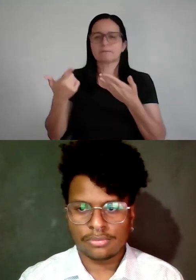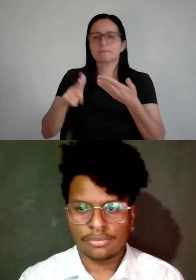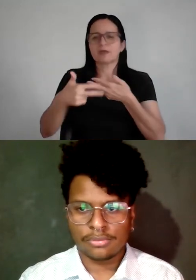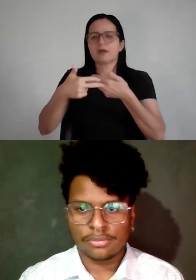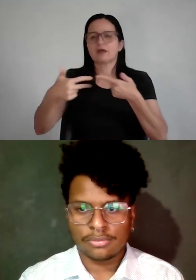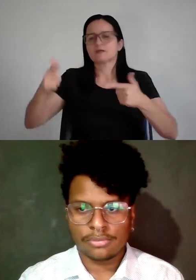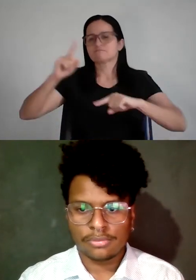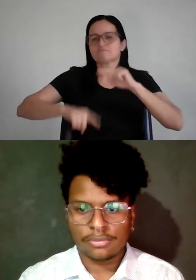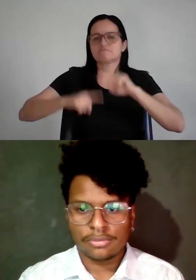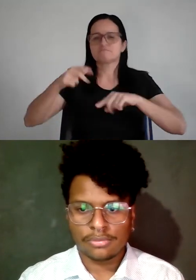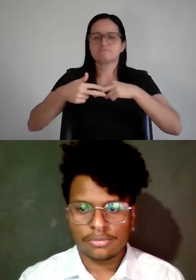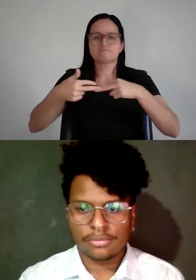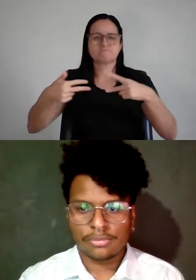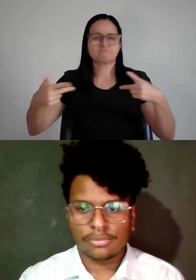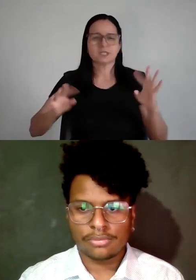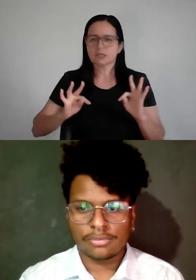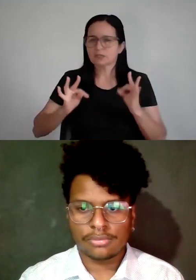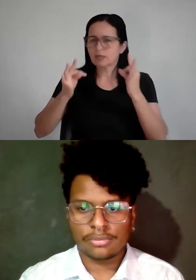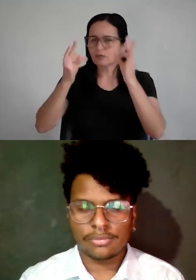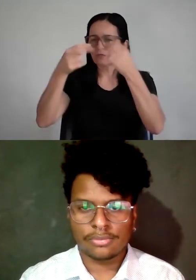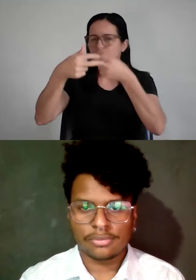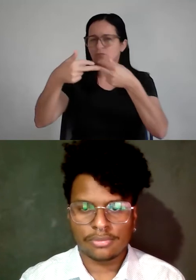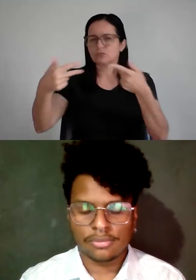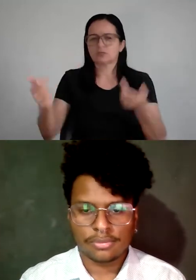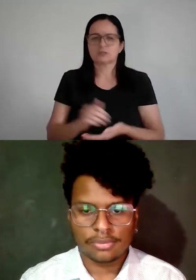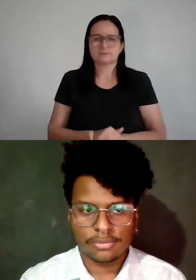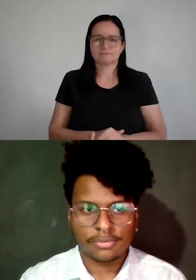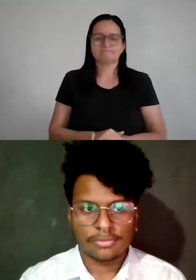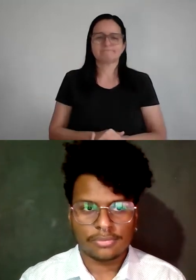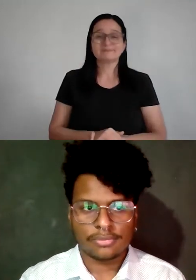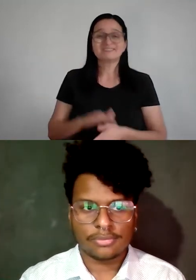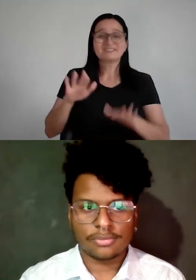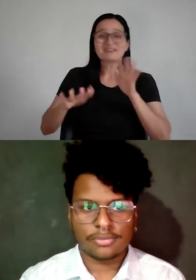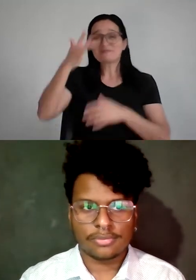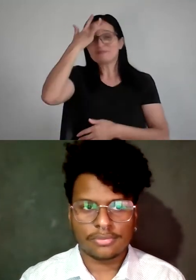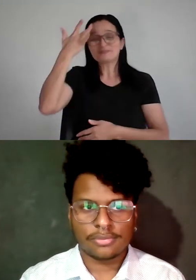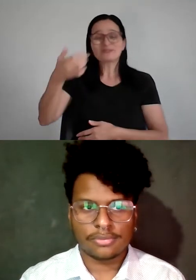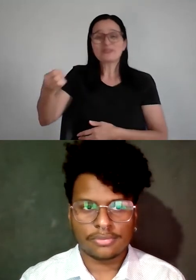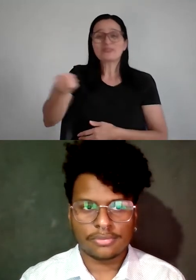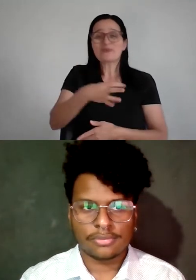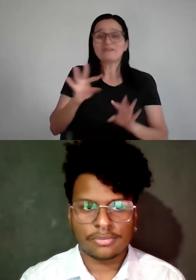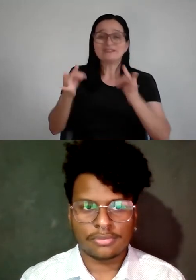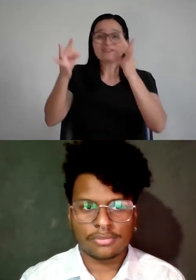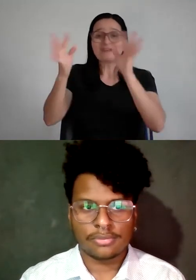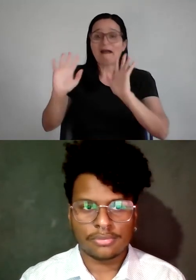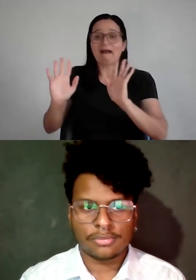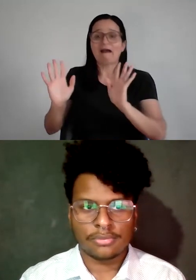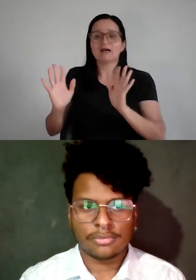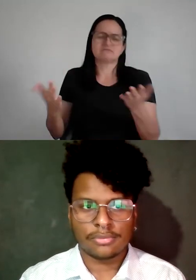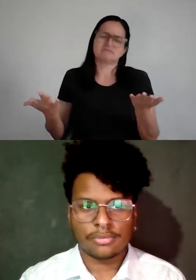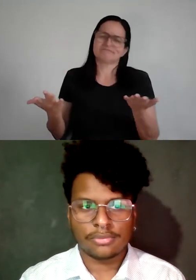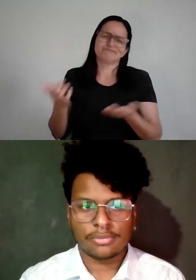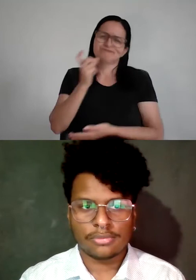ferramentas, de tecnologia, que as empresas... O que é é os mitos? Essas pessoas não se adaptam a novas tecnologias. Isso, para mim, é um mito. Meu pai tem